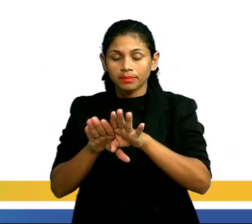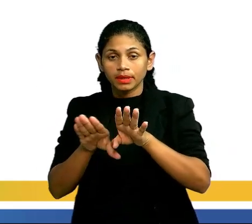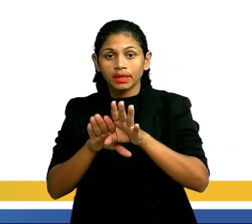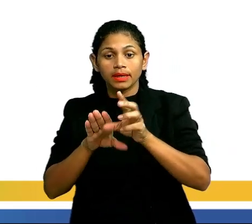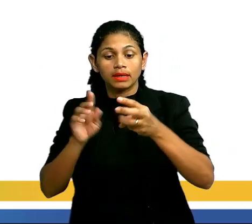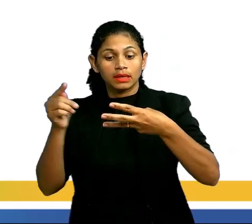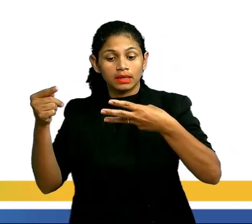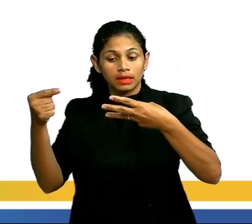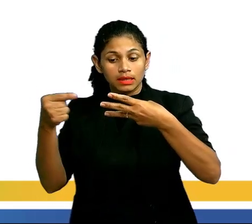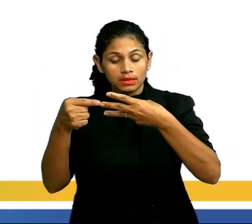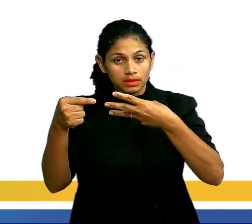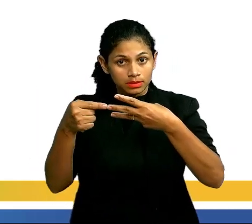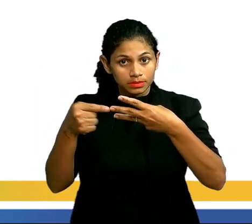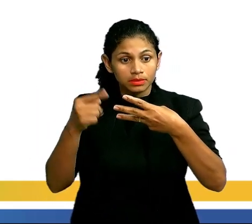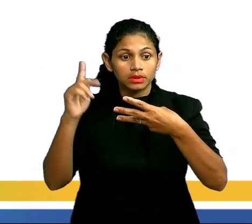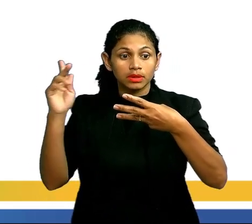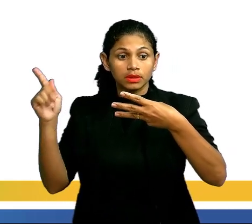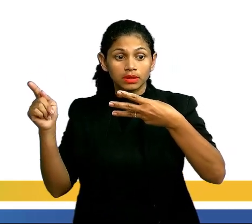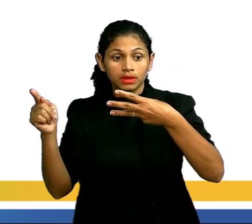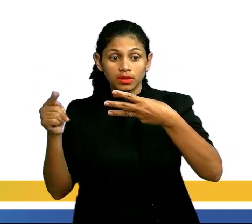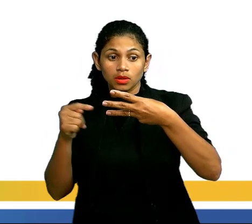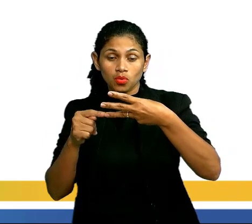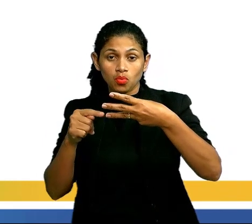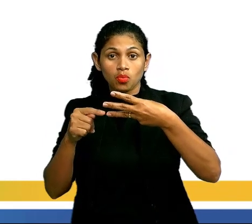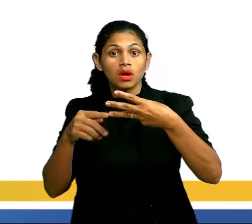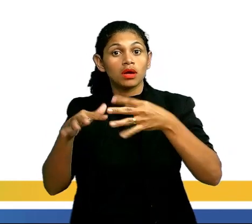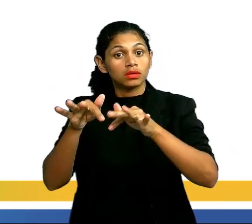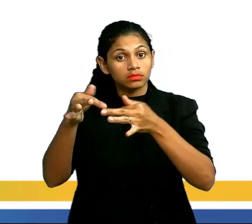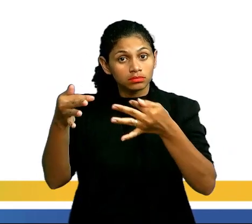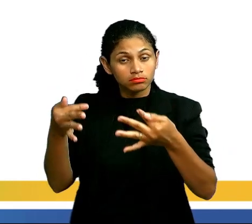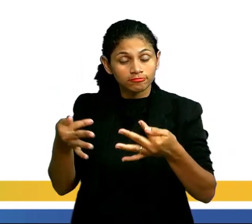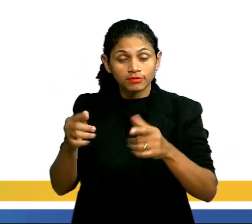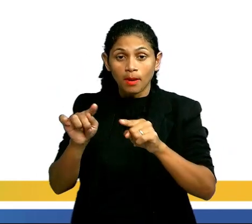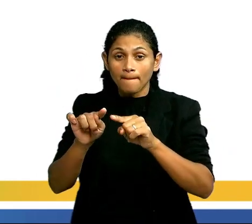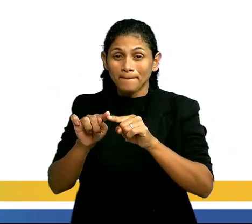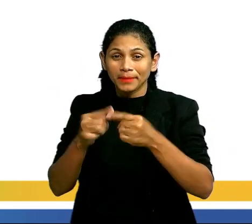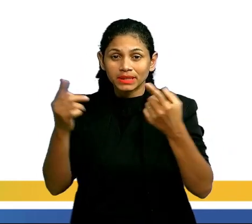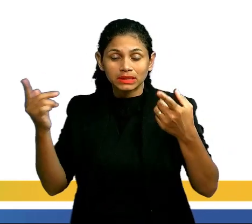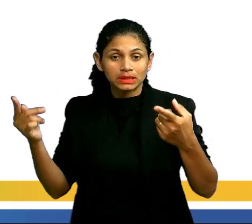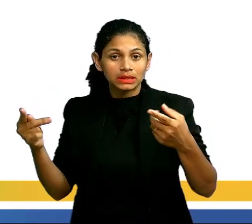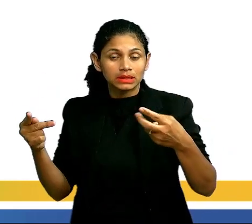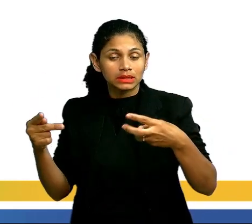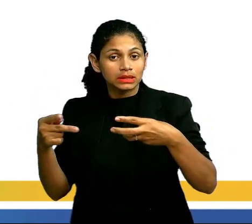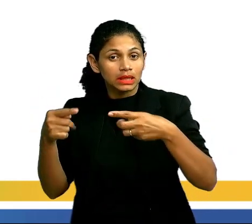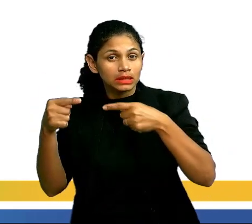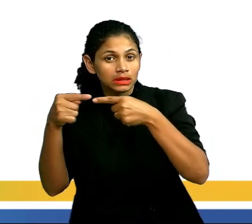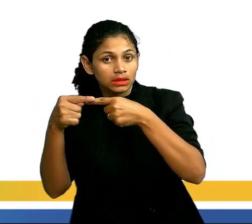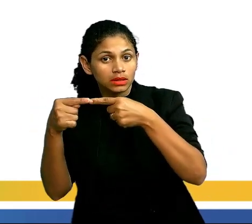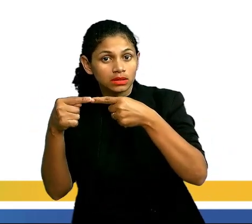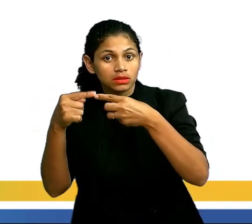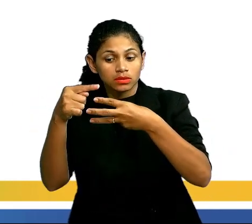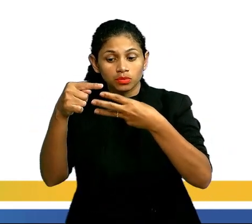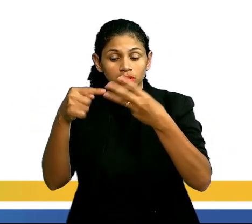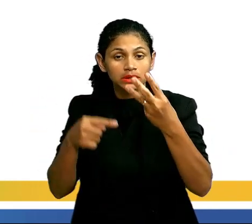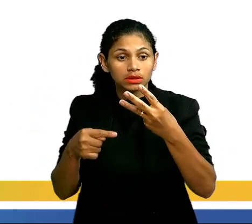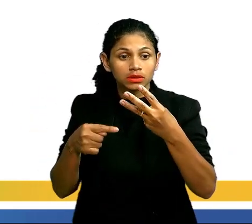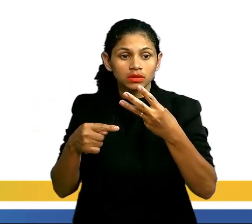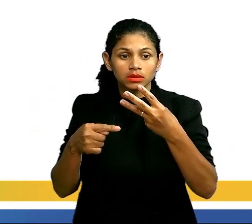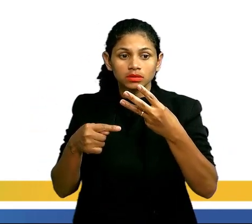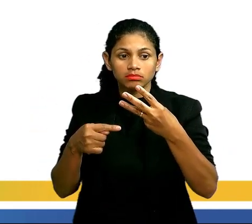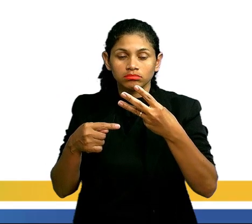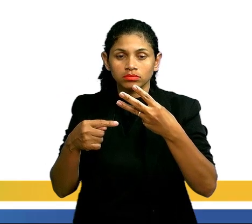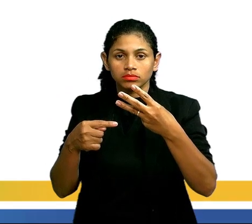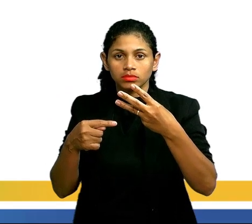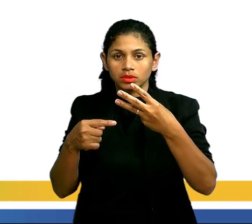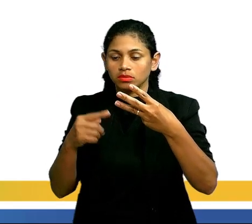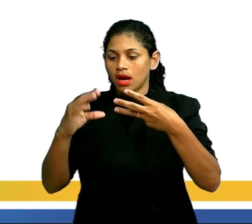pi e uma sigma, porém, aquela ligação tripla, ela não está sendo efetuada de um átomo de carbono para